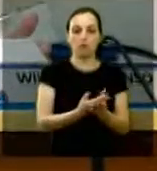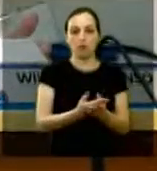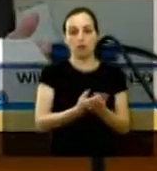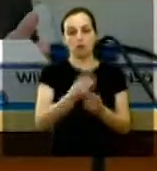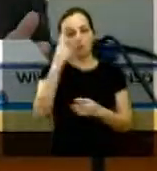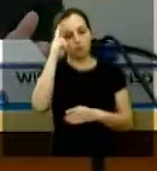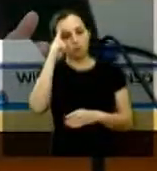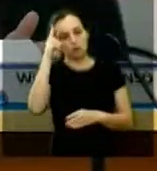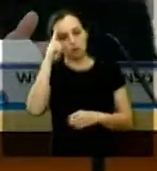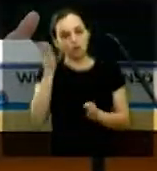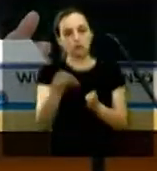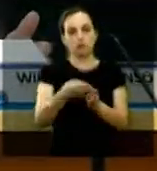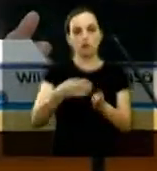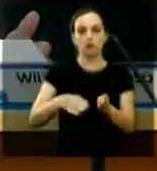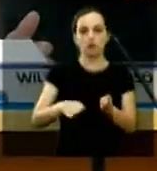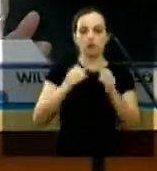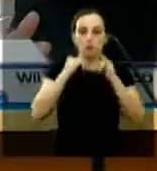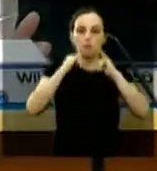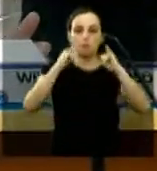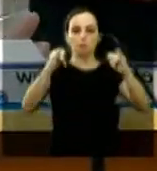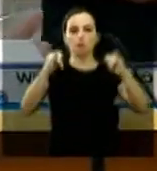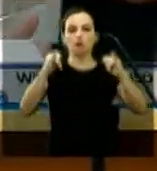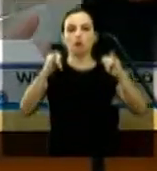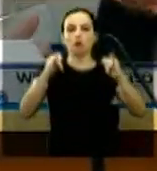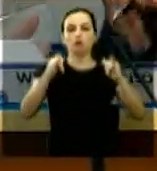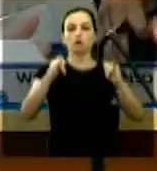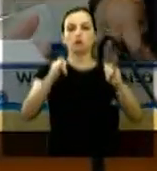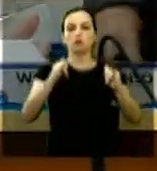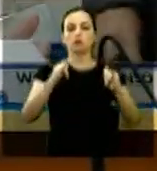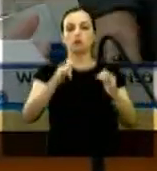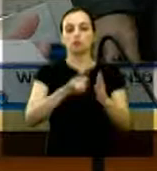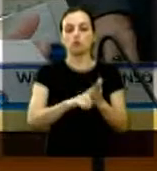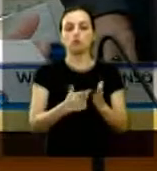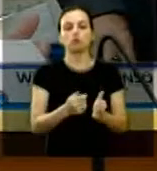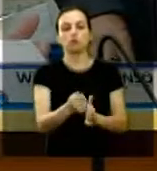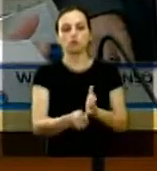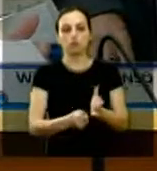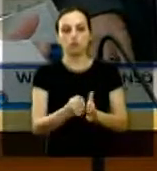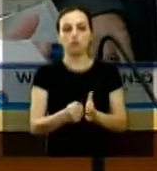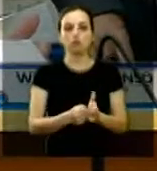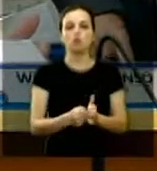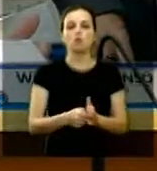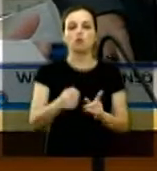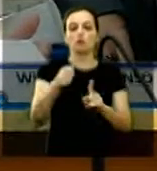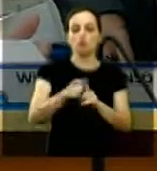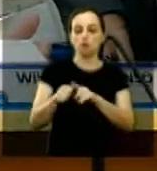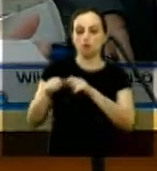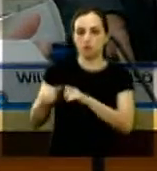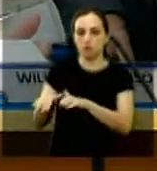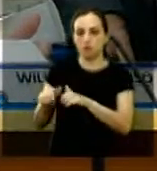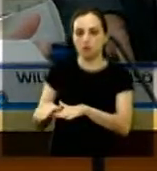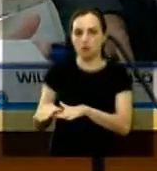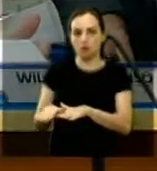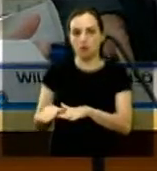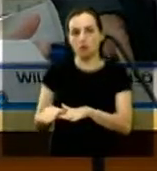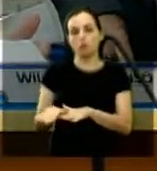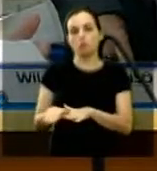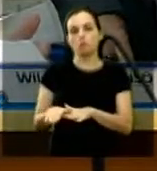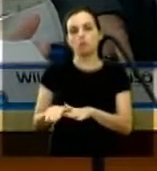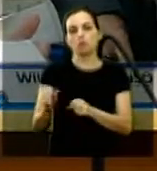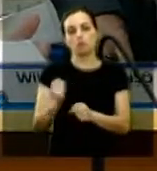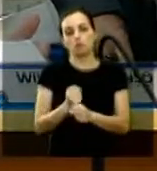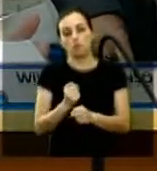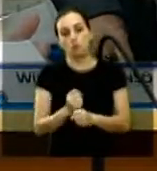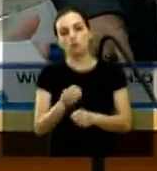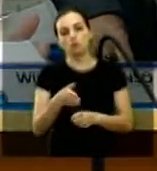nos anais desta casa de lei a matéria publicada no jornal imparcial em sua edição 27 de setembro do corrente ano